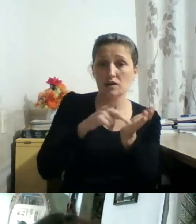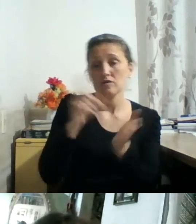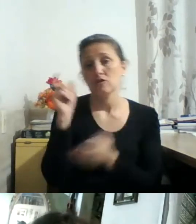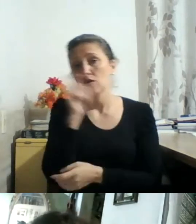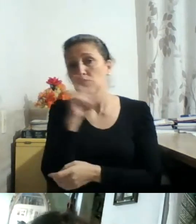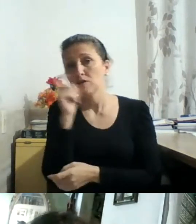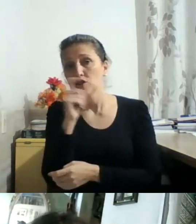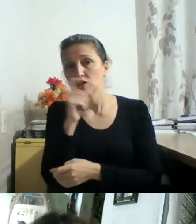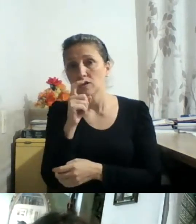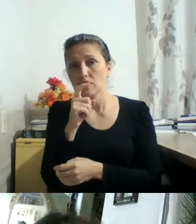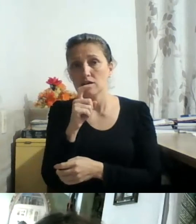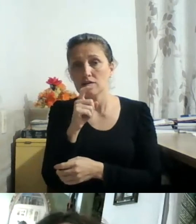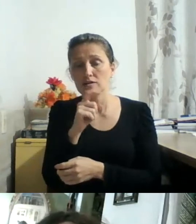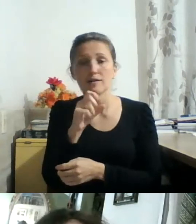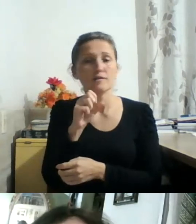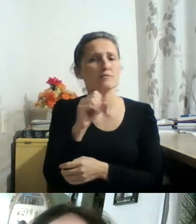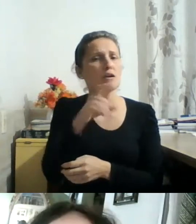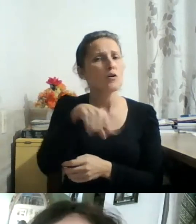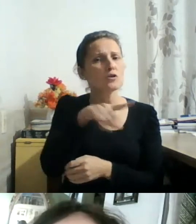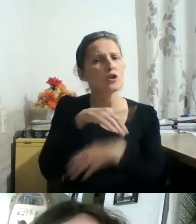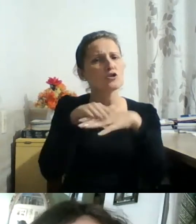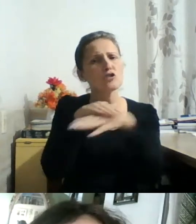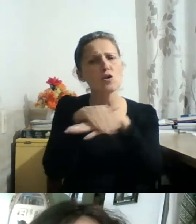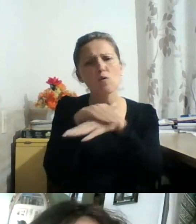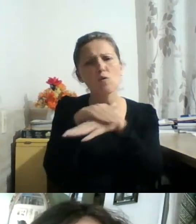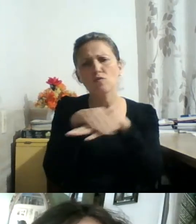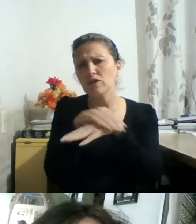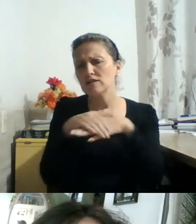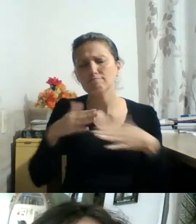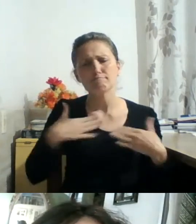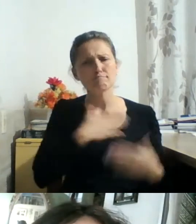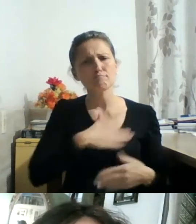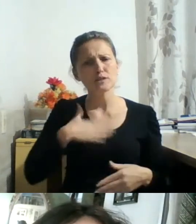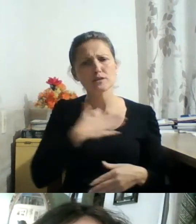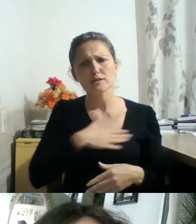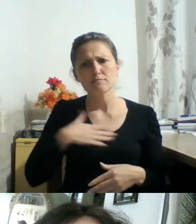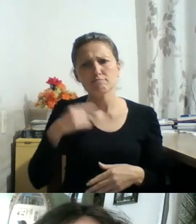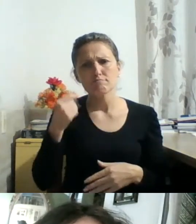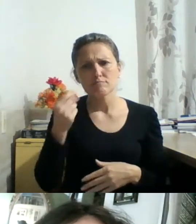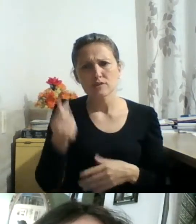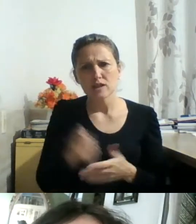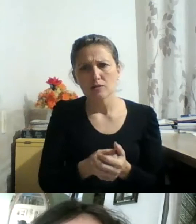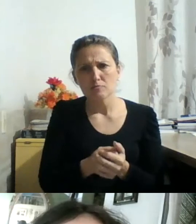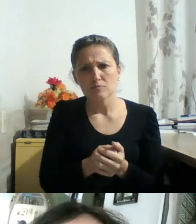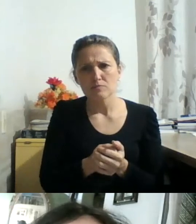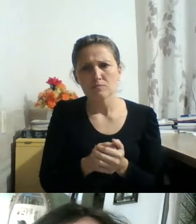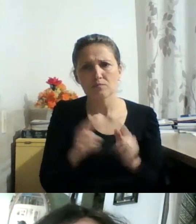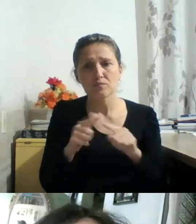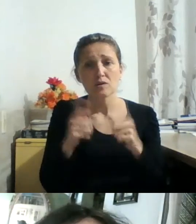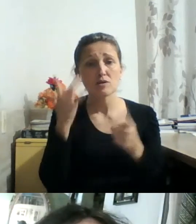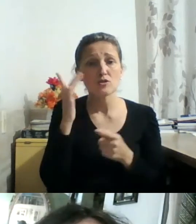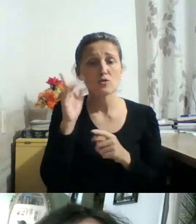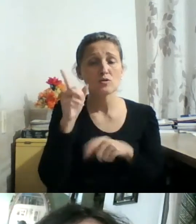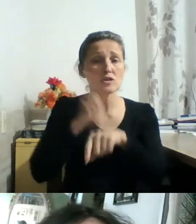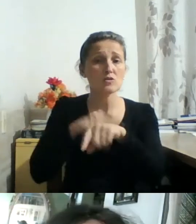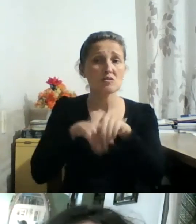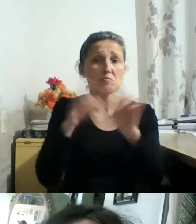puder ficar aqui conversando com um grande prazer por muito tempo, mas eu acho que, não sei se o meu tempo acabou, se não acabou,